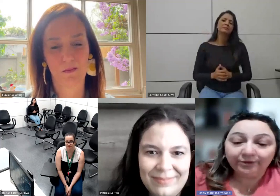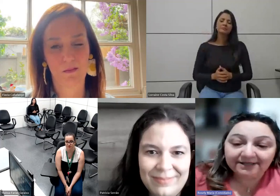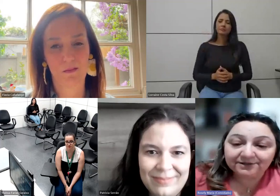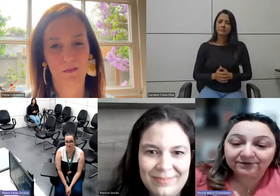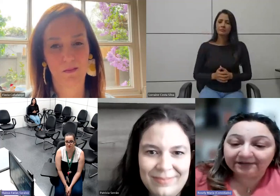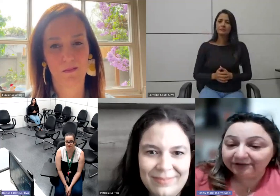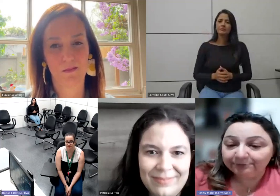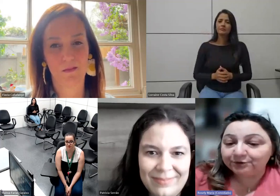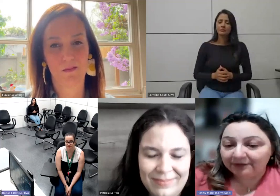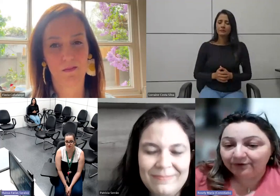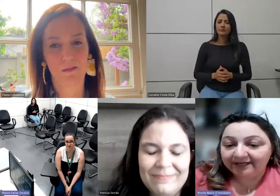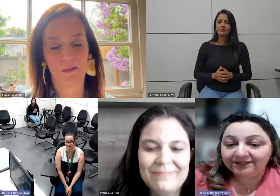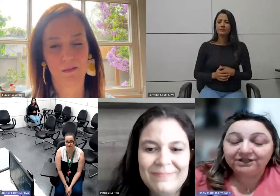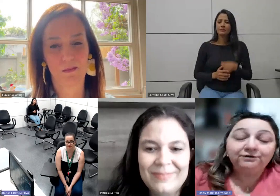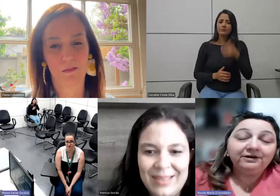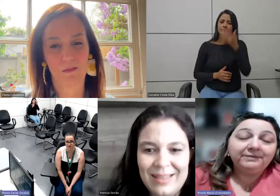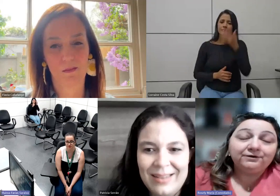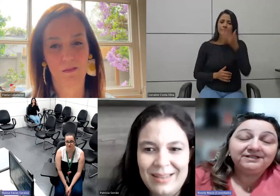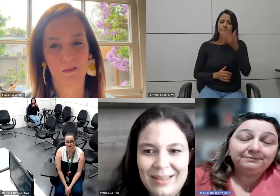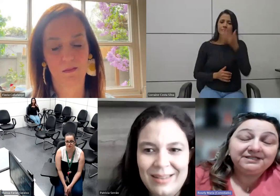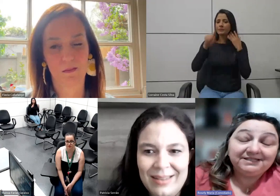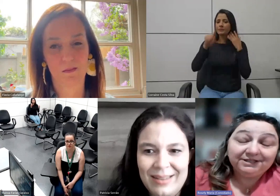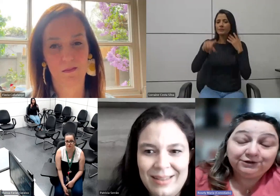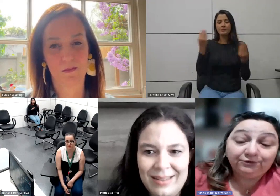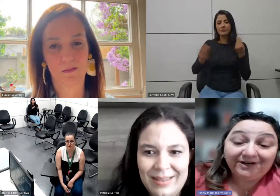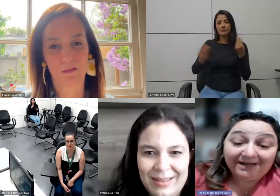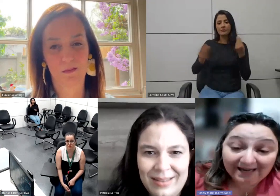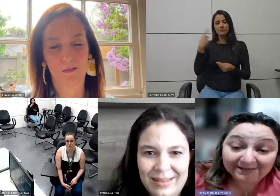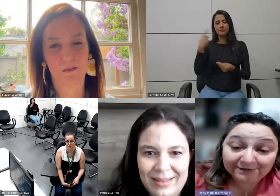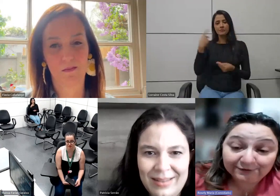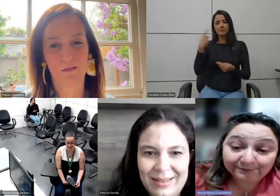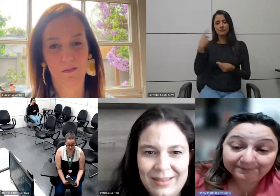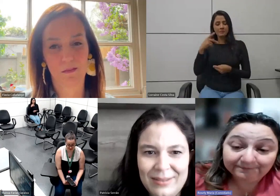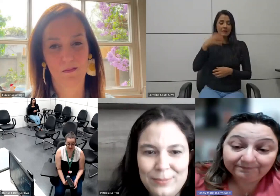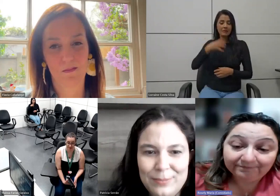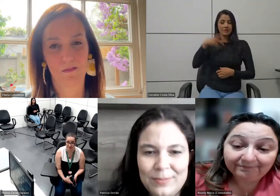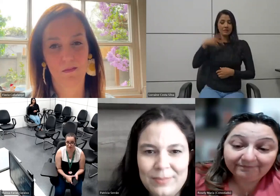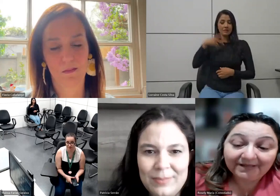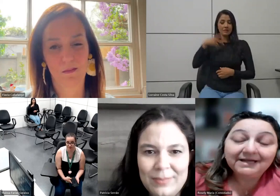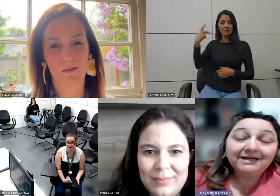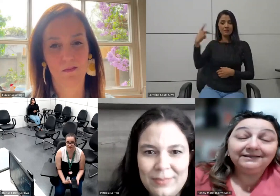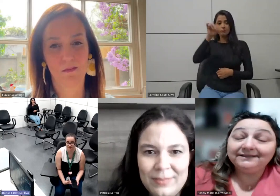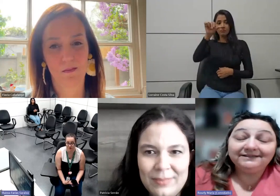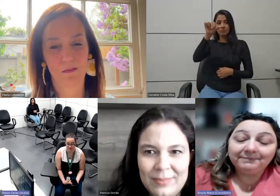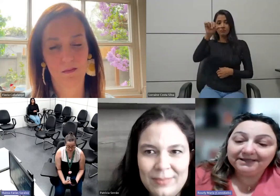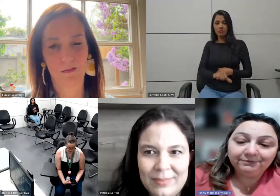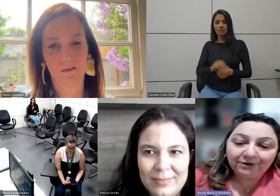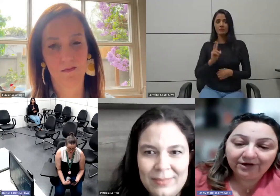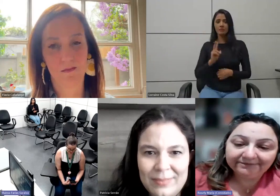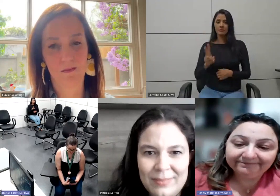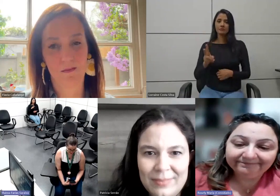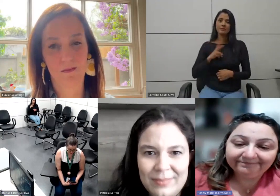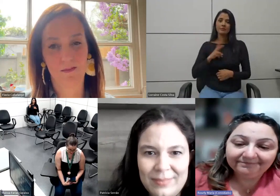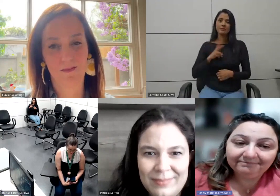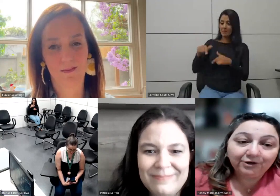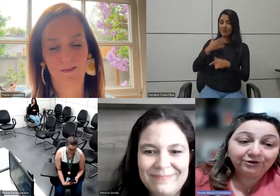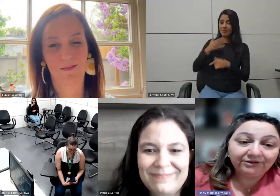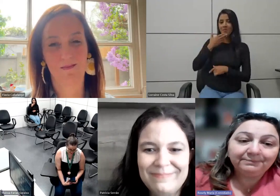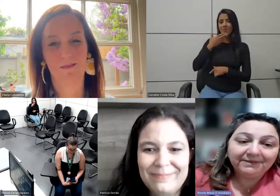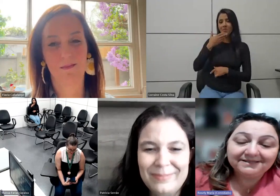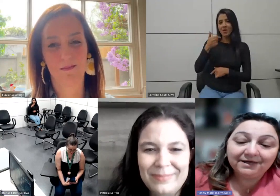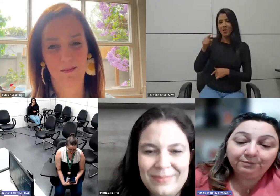tudo isso está vindo por uma corrente e o Fabinho que sempre se sentiu um fracasso está até trabalhando melhor